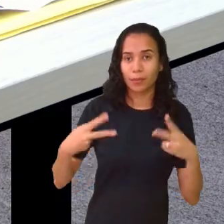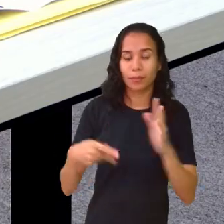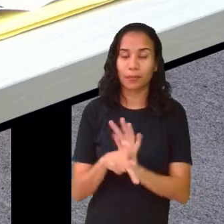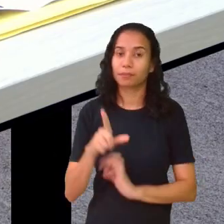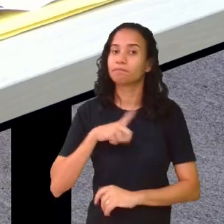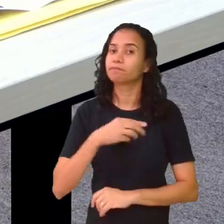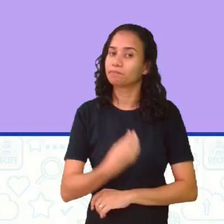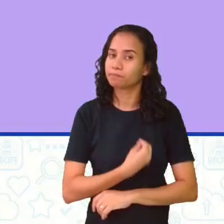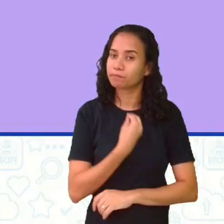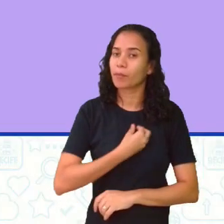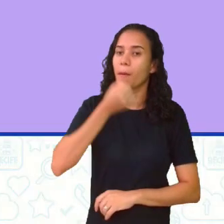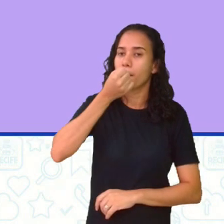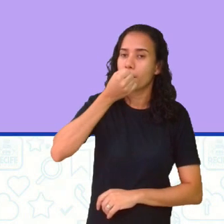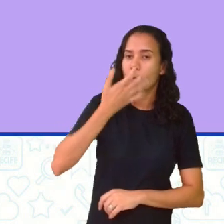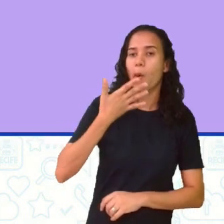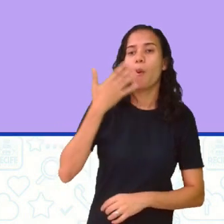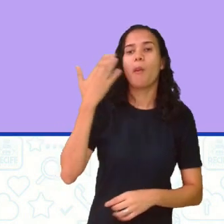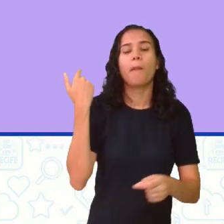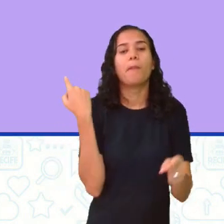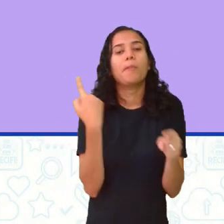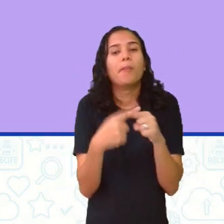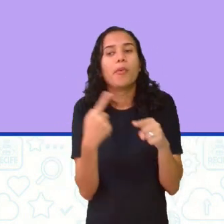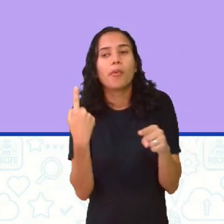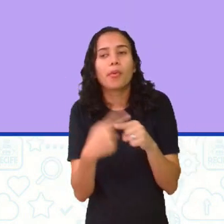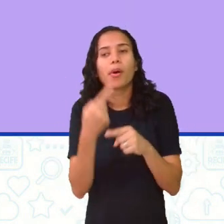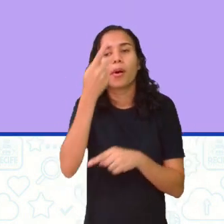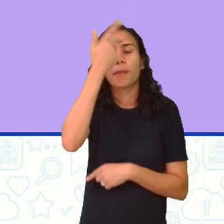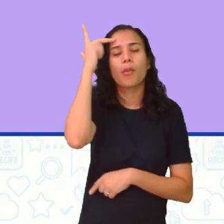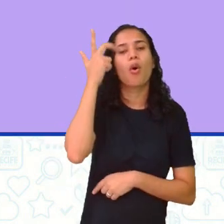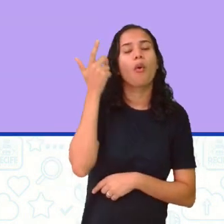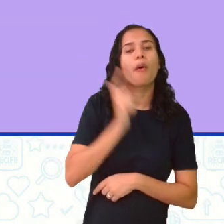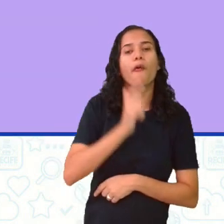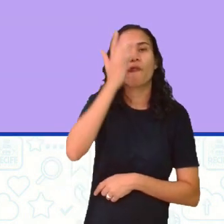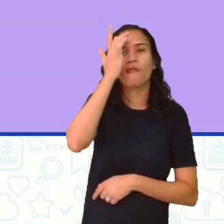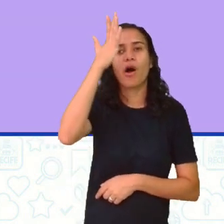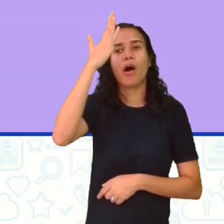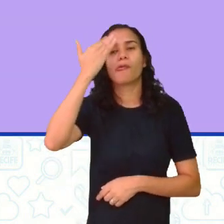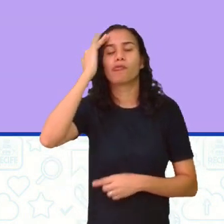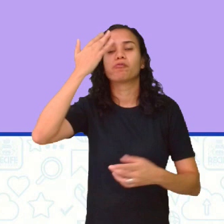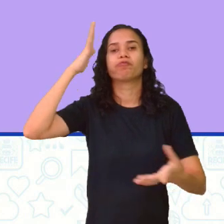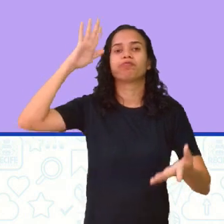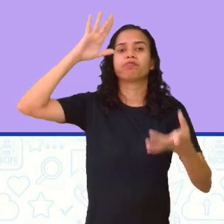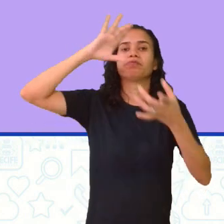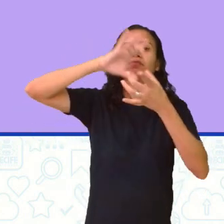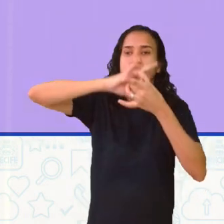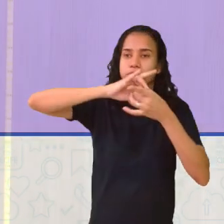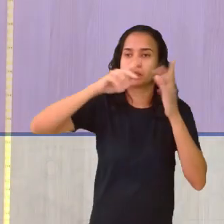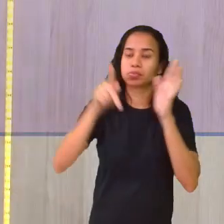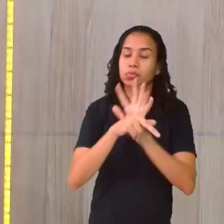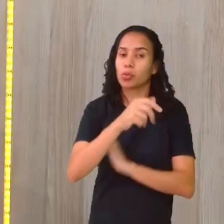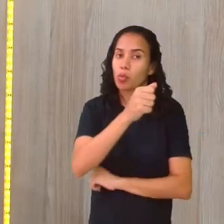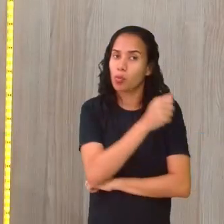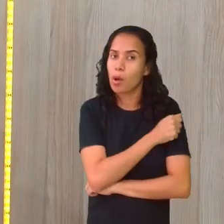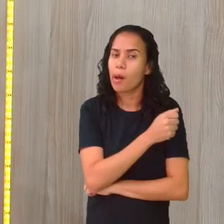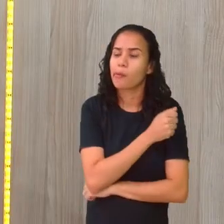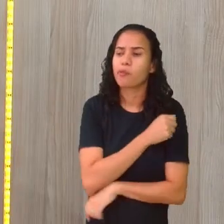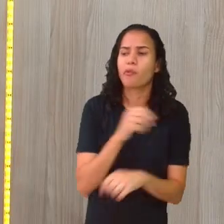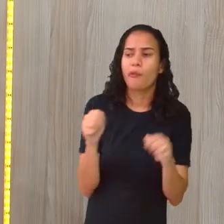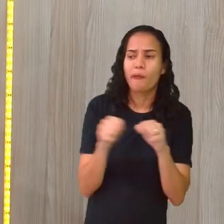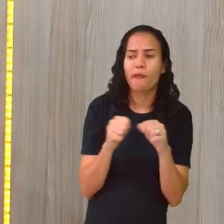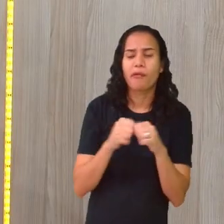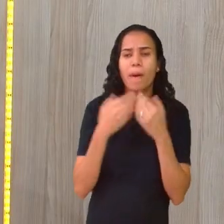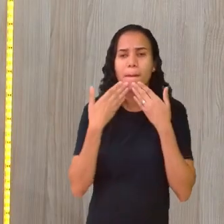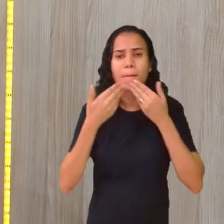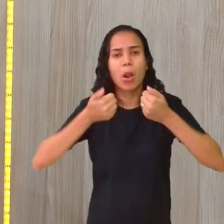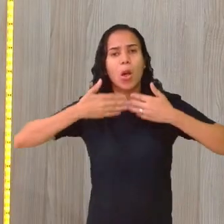fica muito boa. Até porque você vai facilitar aqui a compreensão. O aluno faz as coisas com bastante